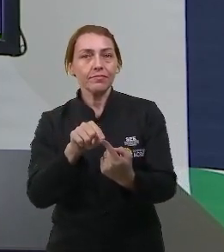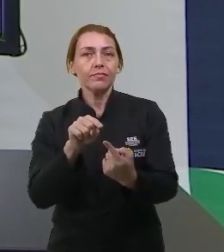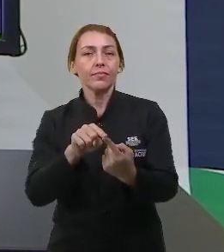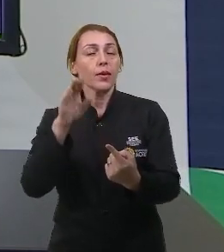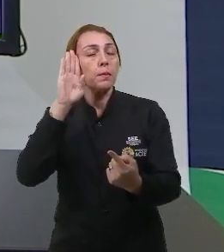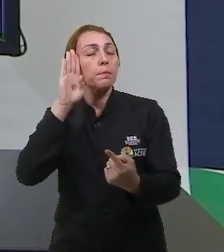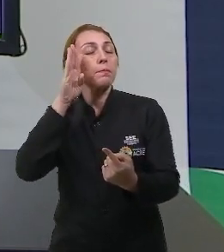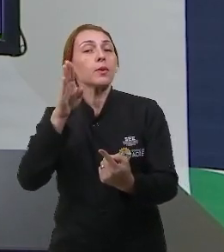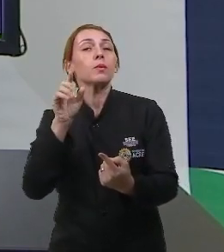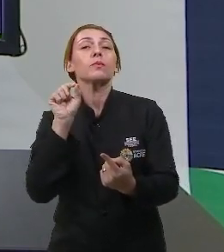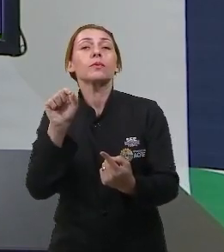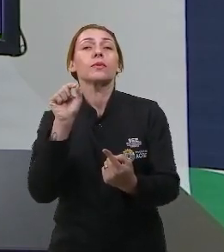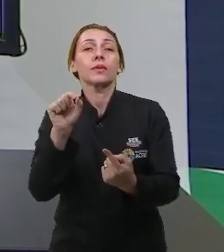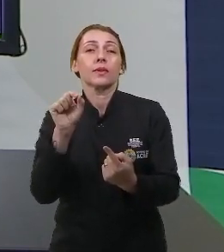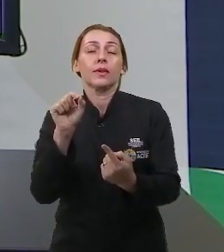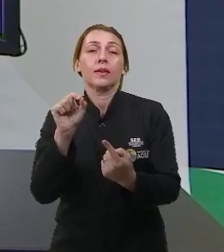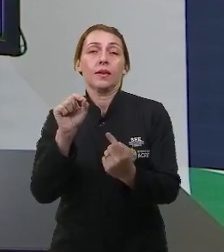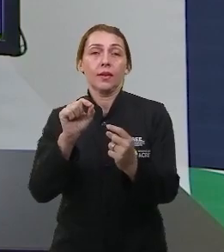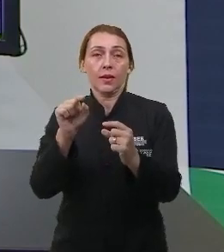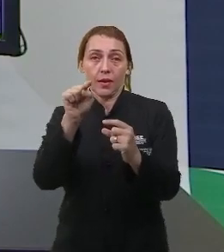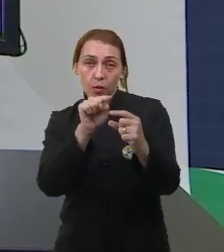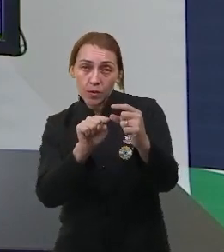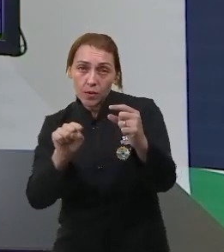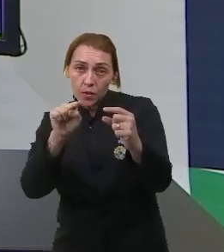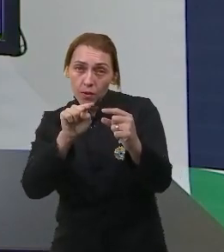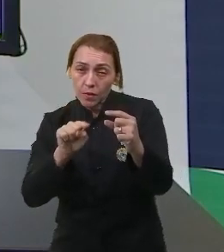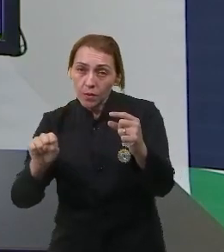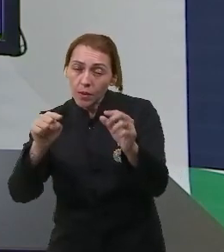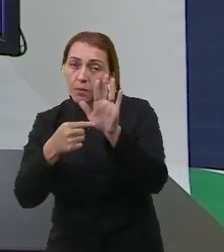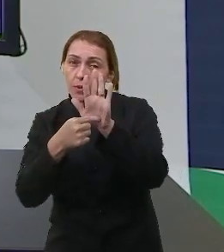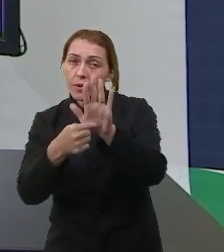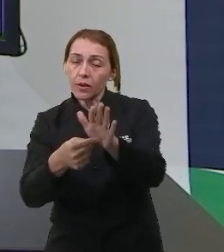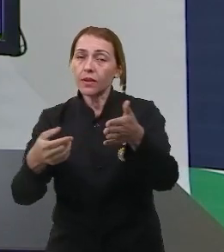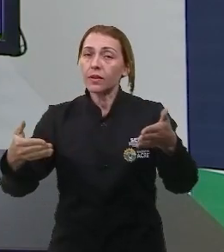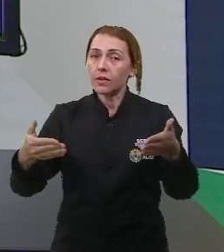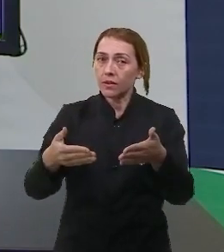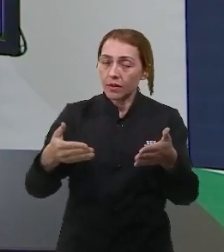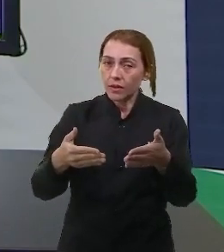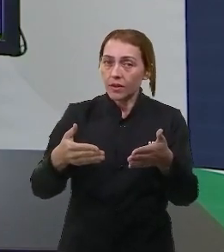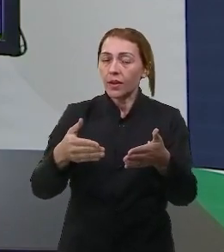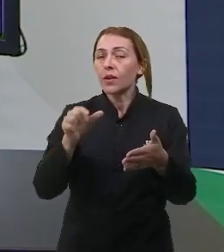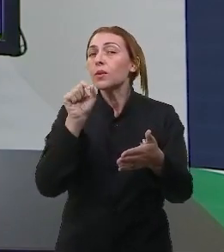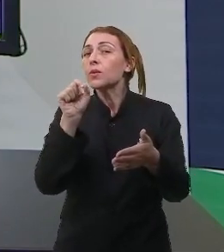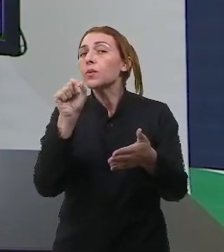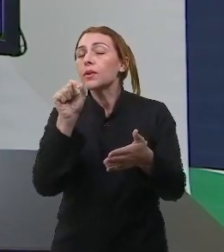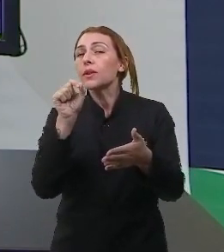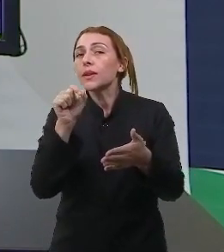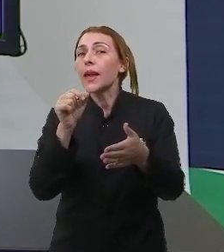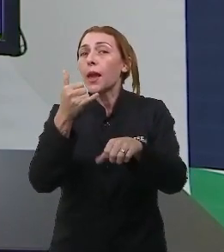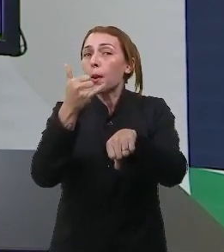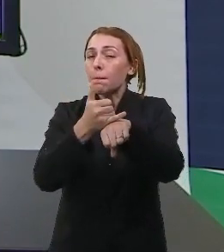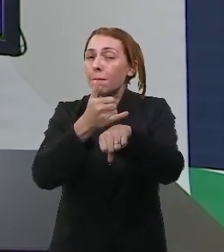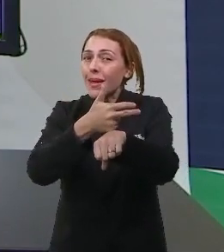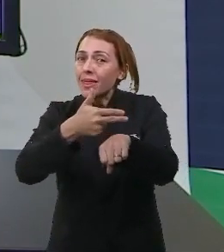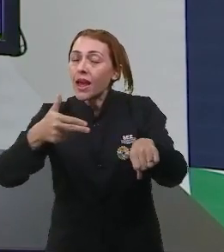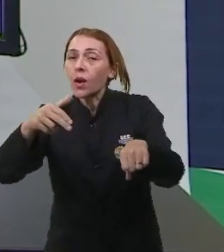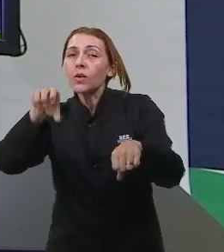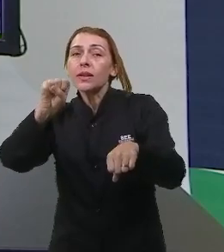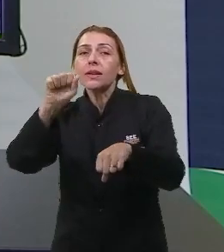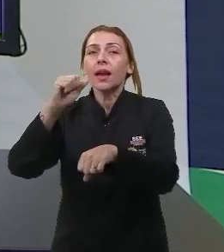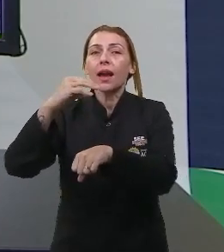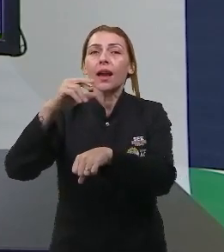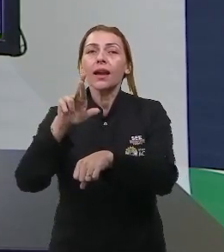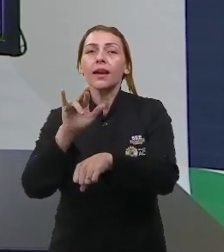principal. Aquelas plaquinhas que eu circulei e mostrei para você agora há pouco, ela é o metal de sacrifício. Qual é o